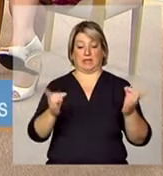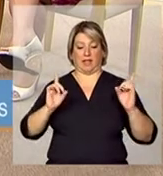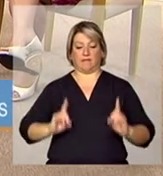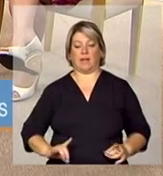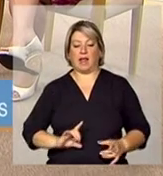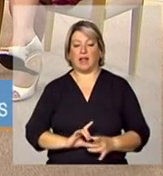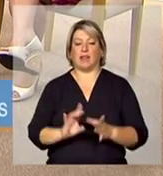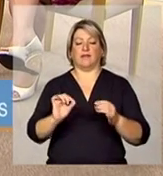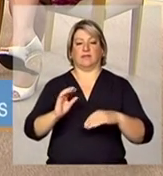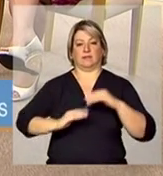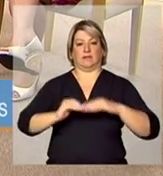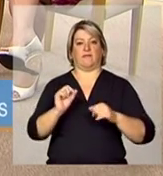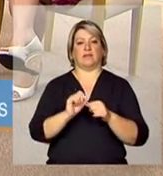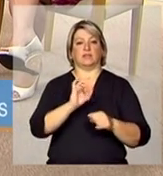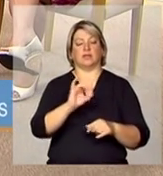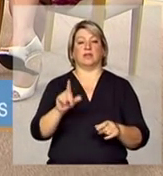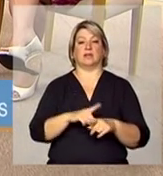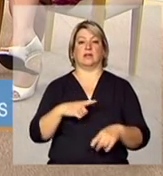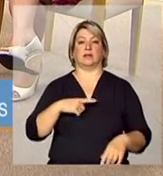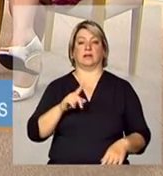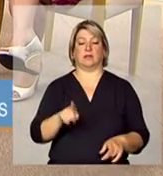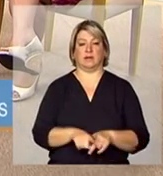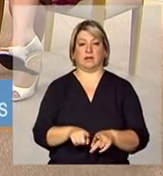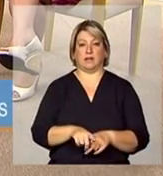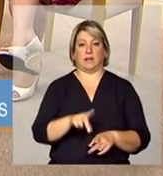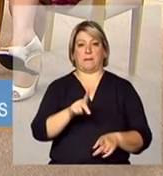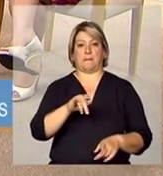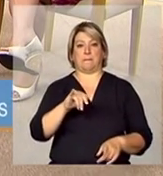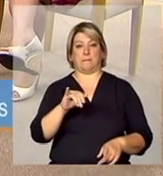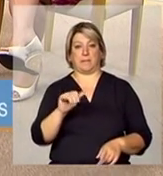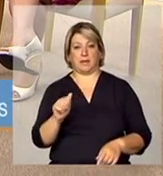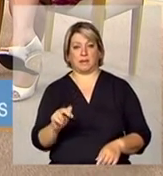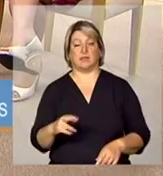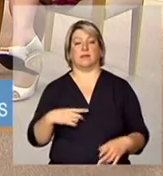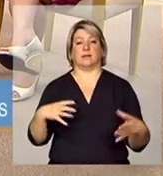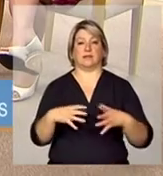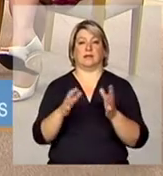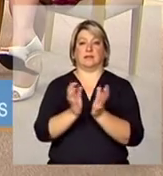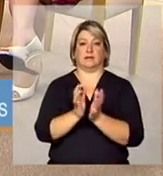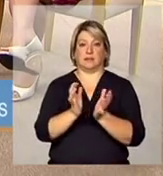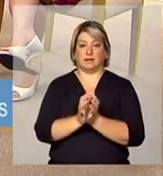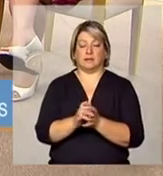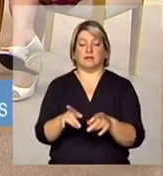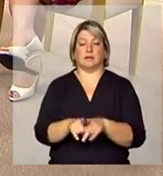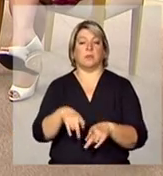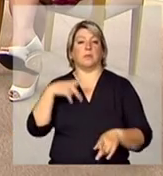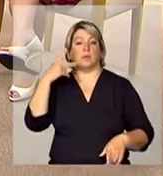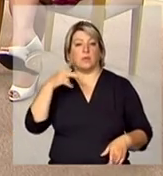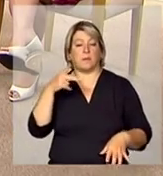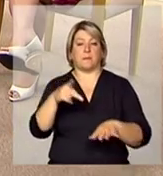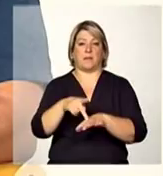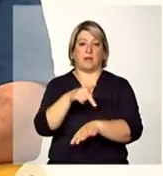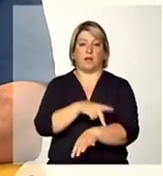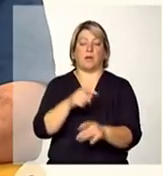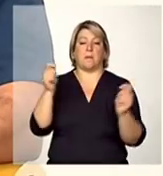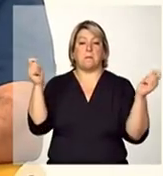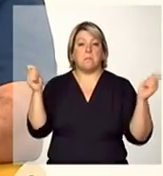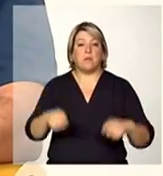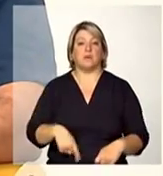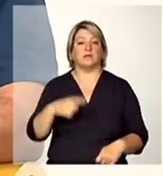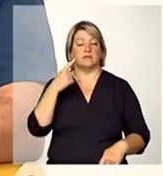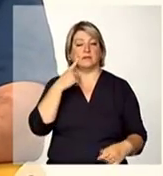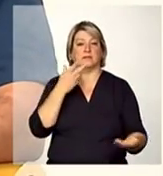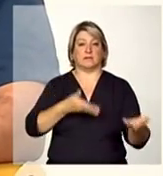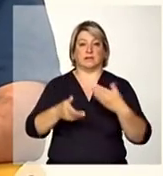construíssem os pias que a gente fala na assistência social que construíssem um projeto político pedagógico da unidade que desse conta dessa realidade